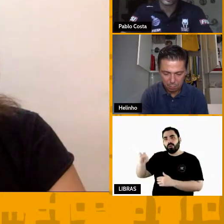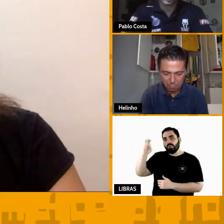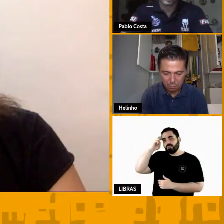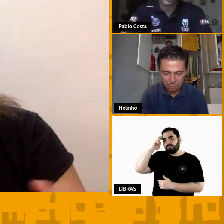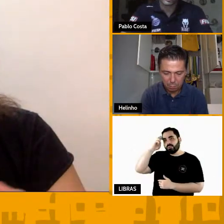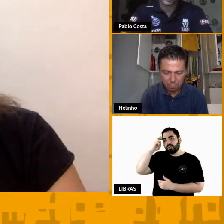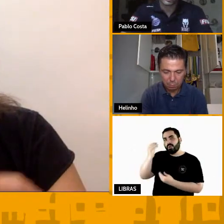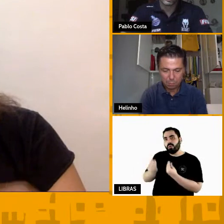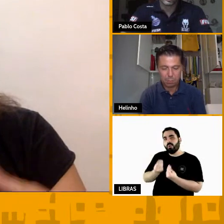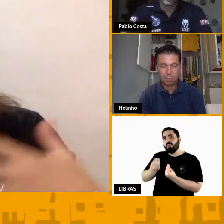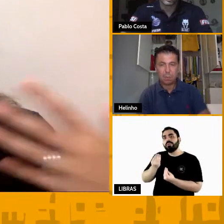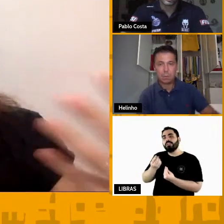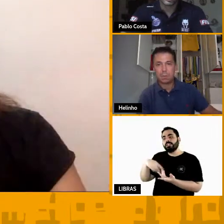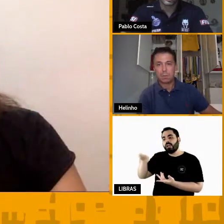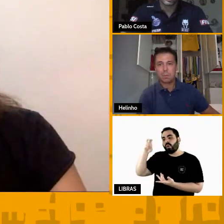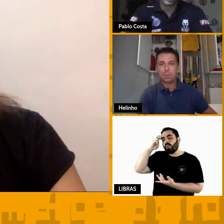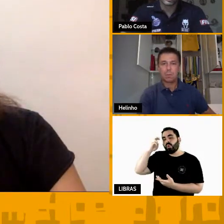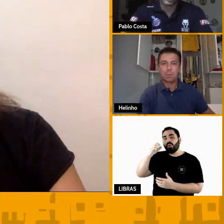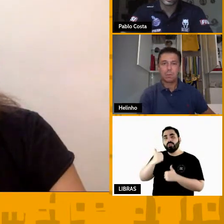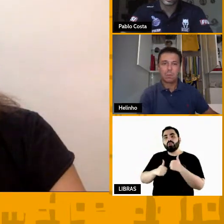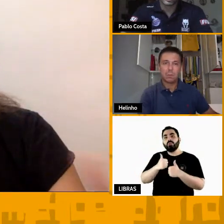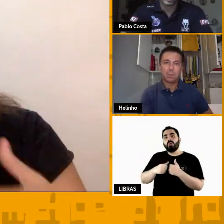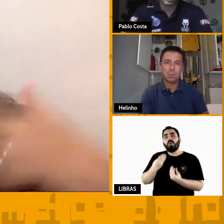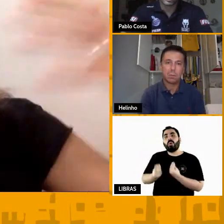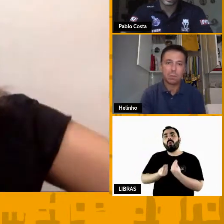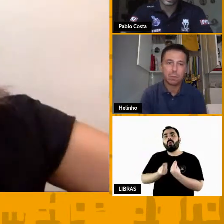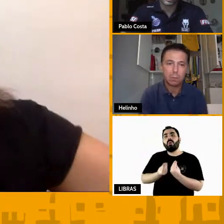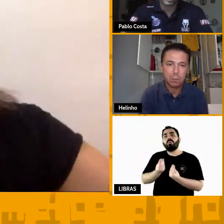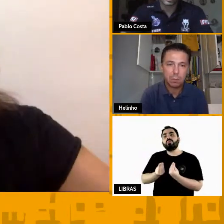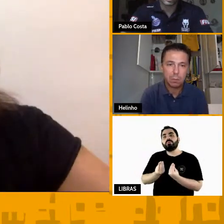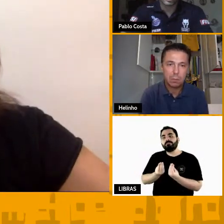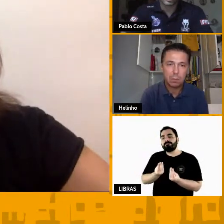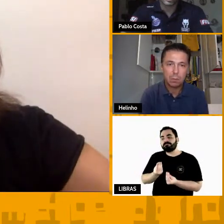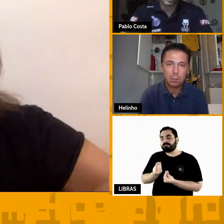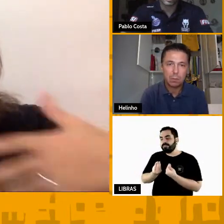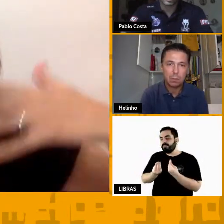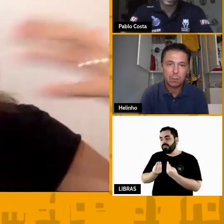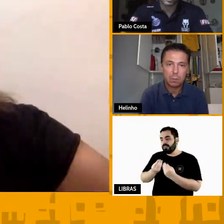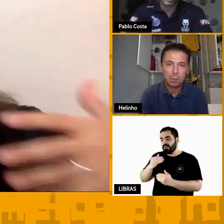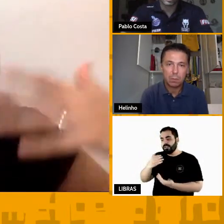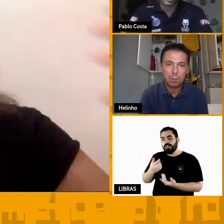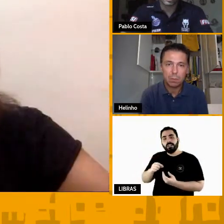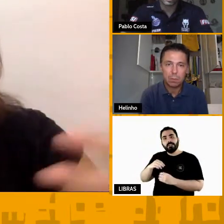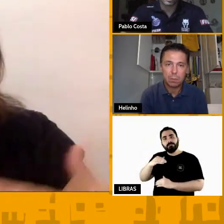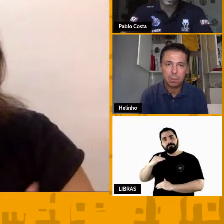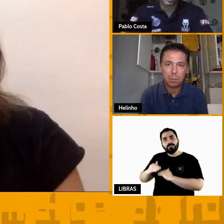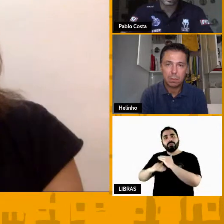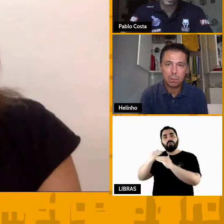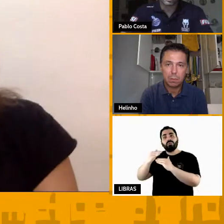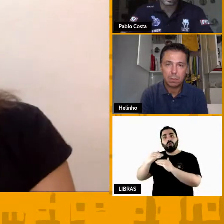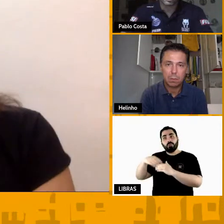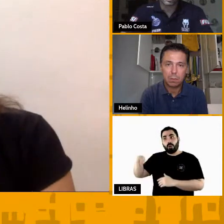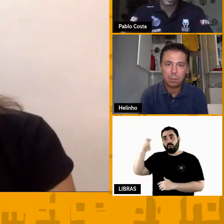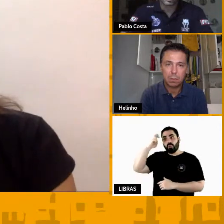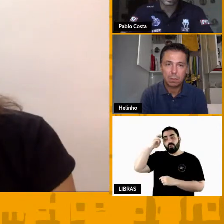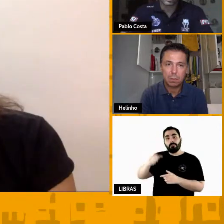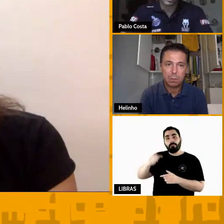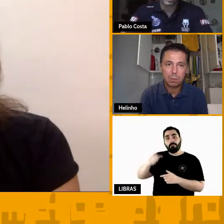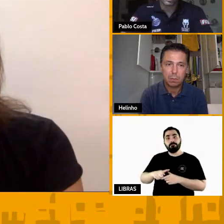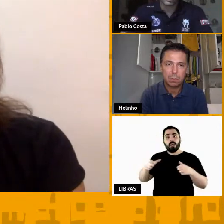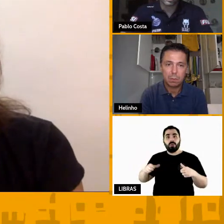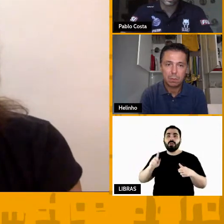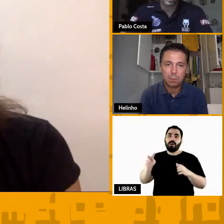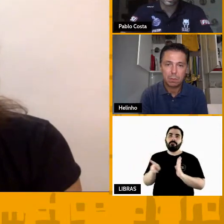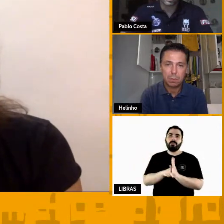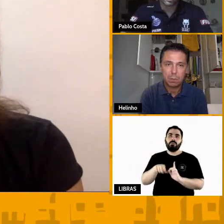constroem uma cultura esportiva e também formam a cultura maior da nossa sociedade. E aí a gente traz alguns dilemas